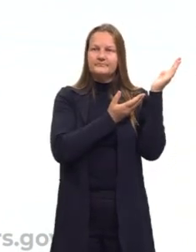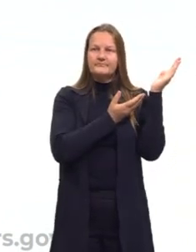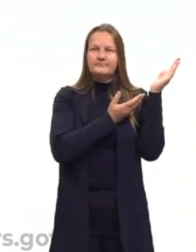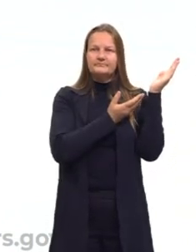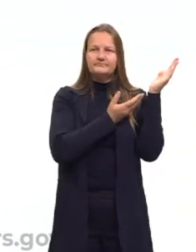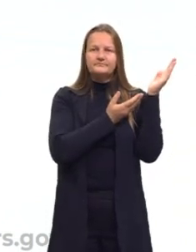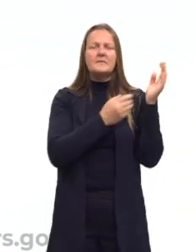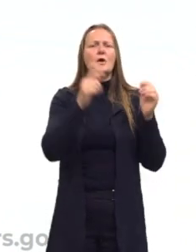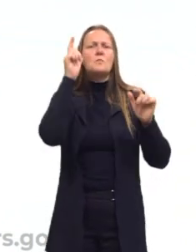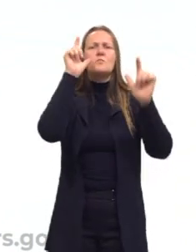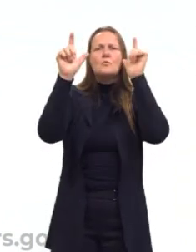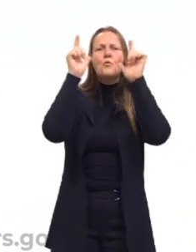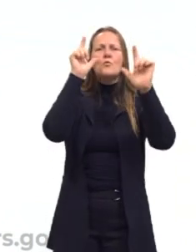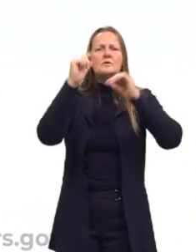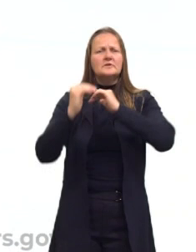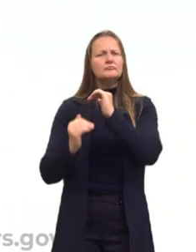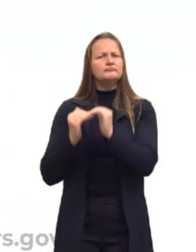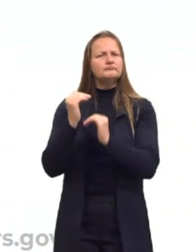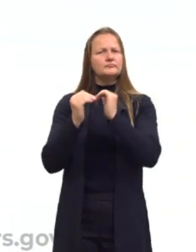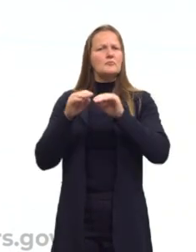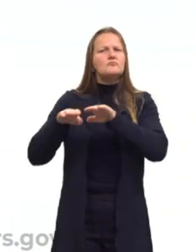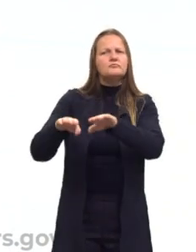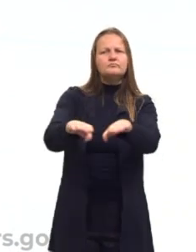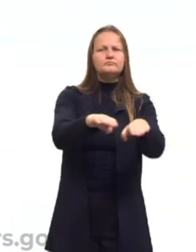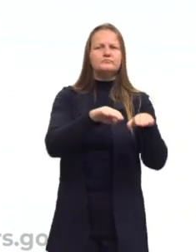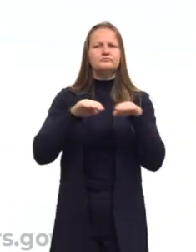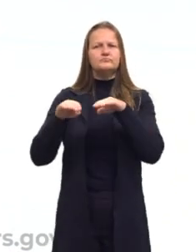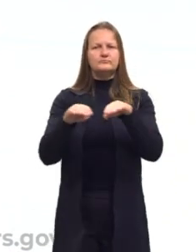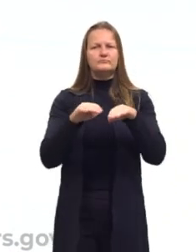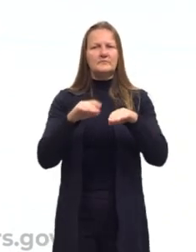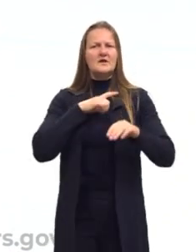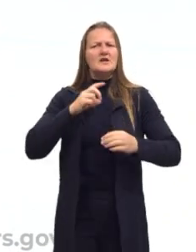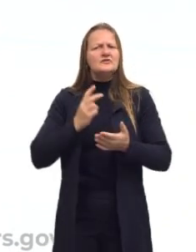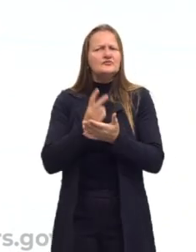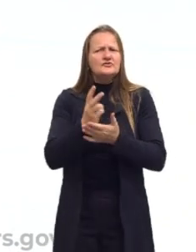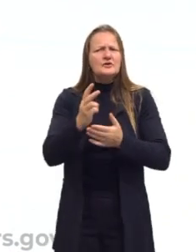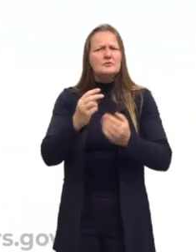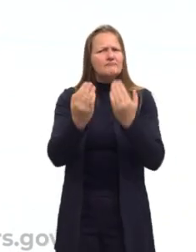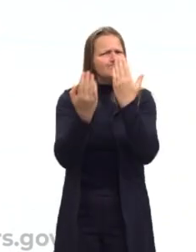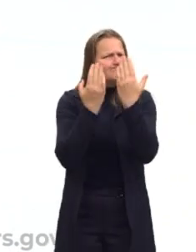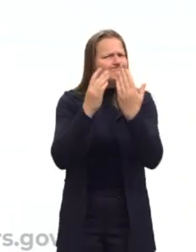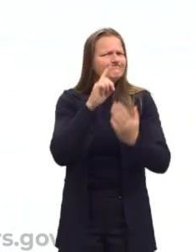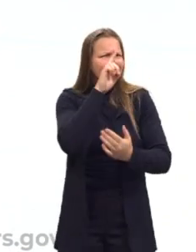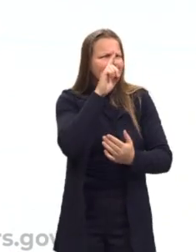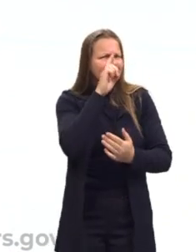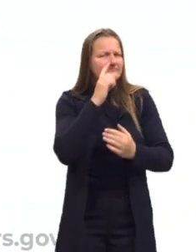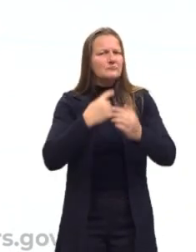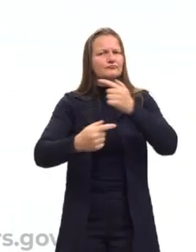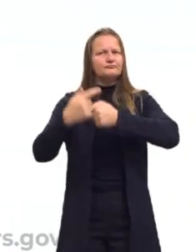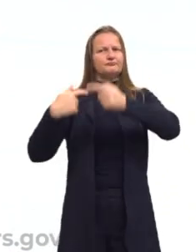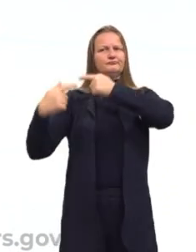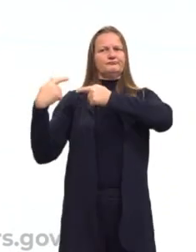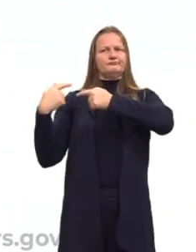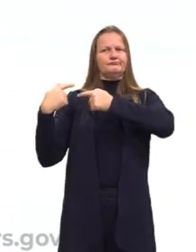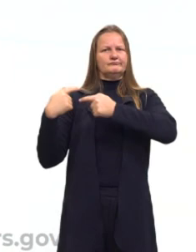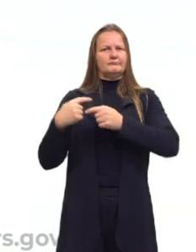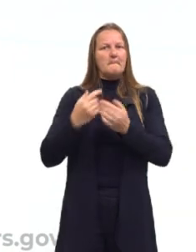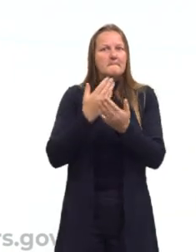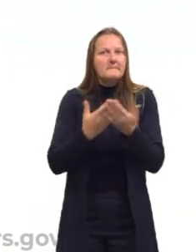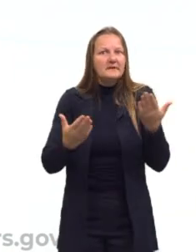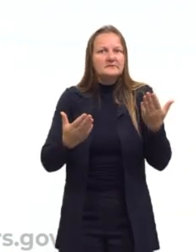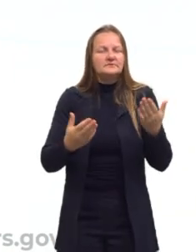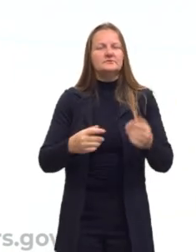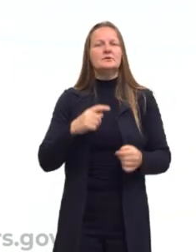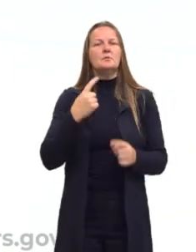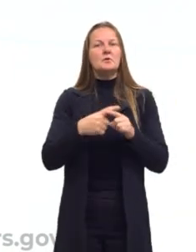graduais da igualdade sempre ofereceram riscos de regressão. Isso tem que ser bem claro, não